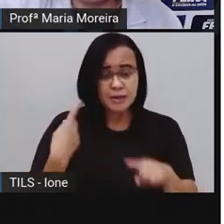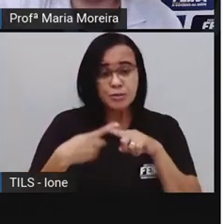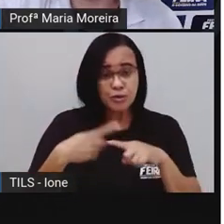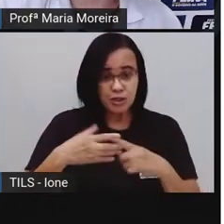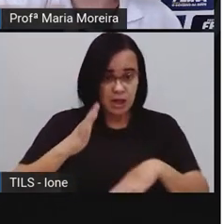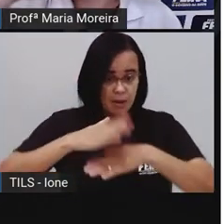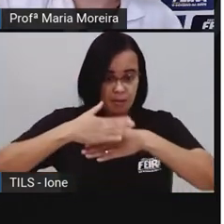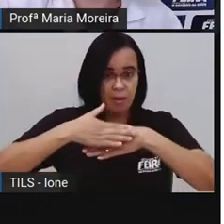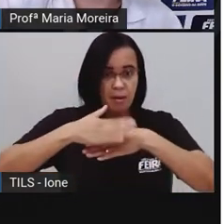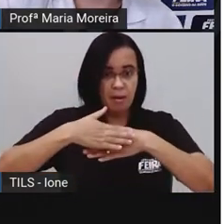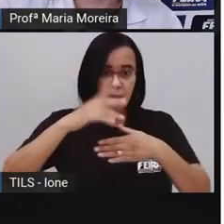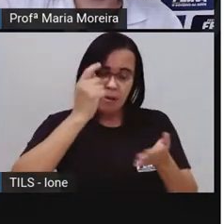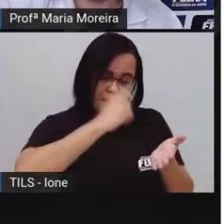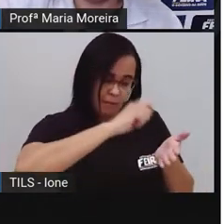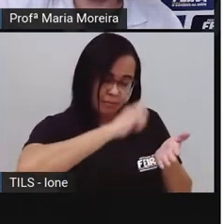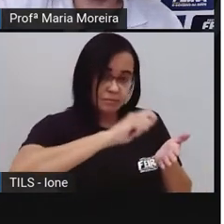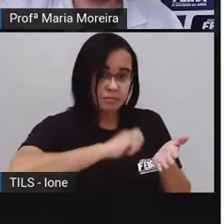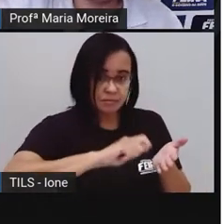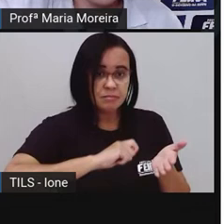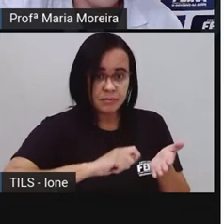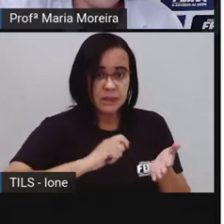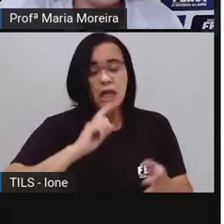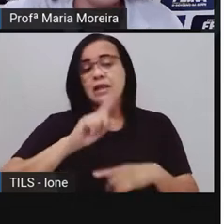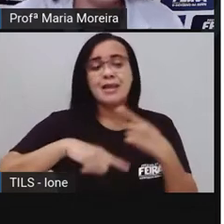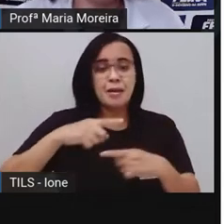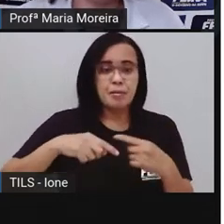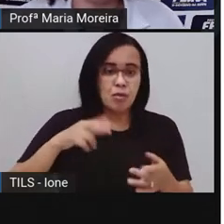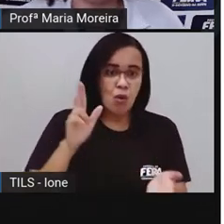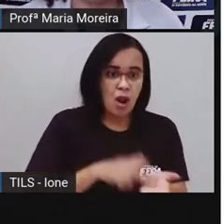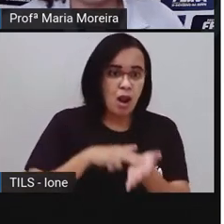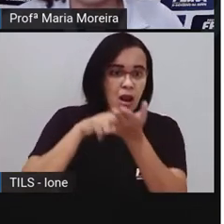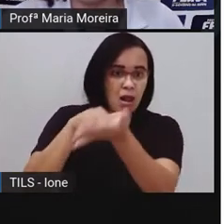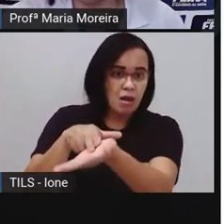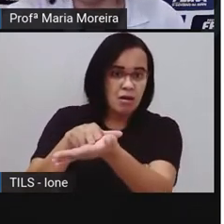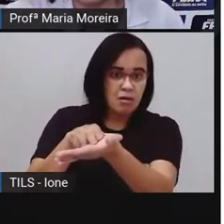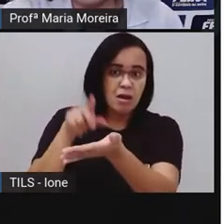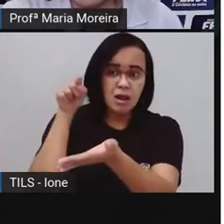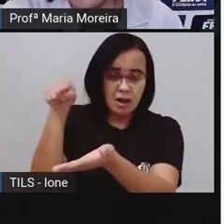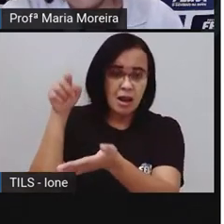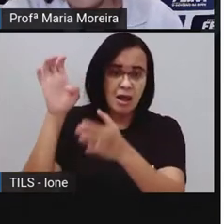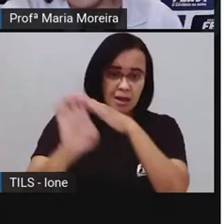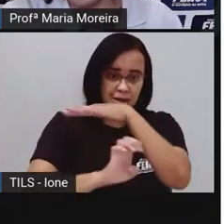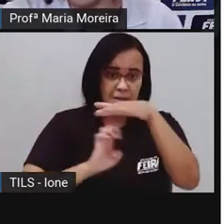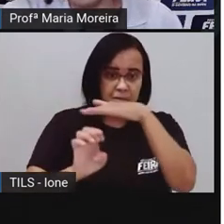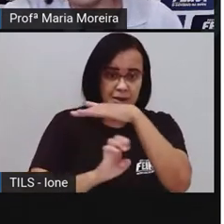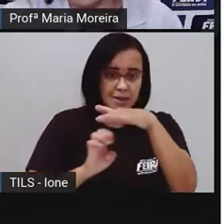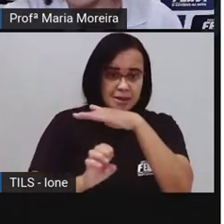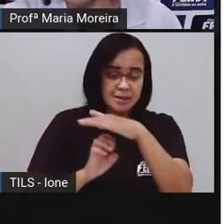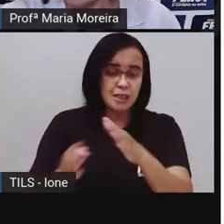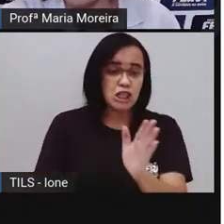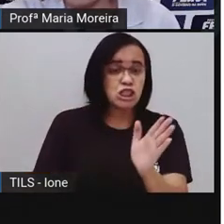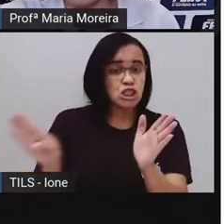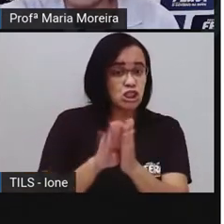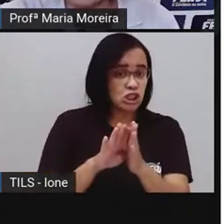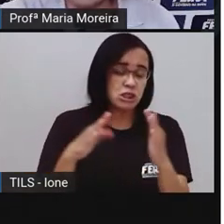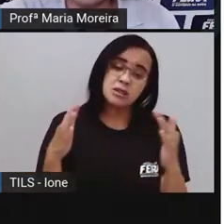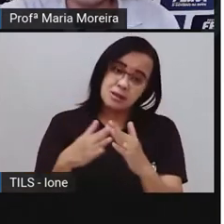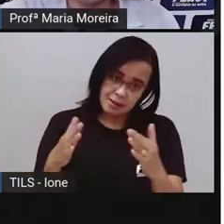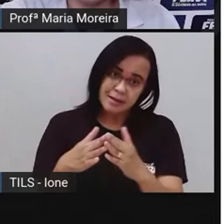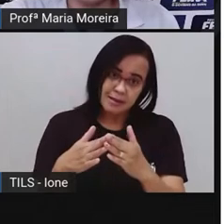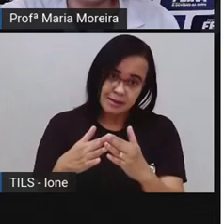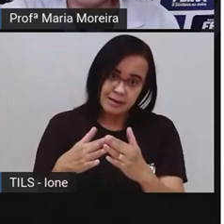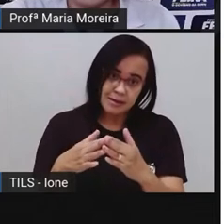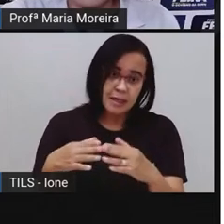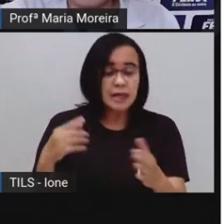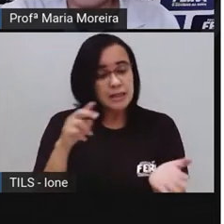vai fazer esse transporte para chegar aí no seu destino. Então, a carta, obviamente, ela